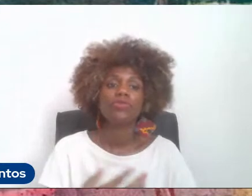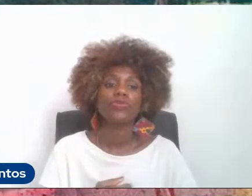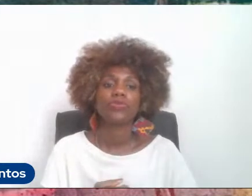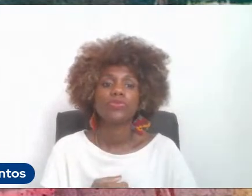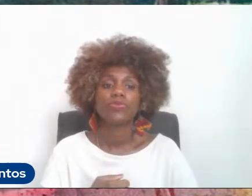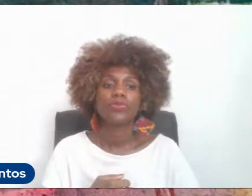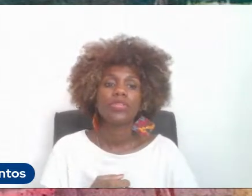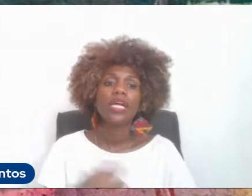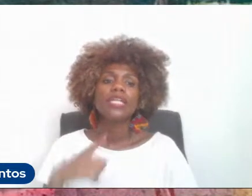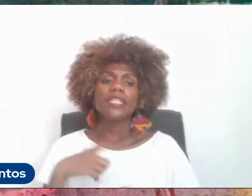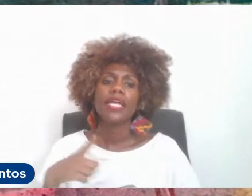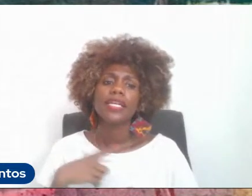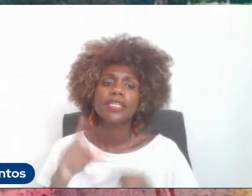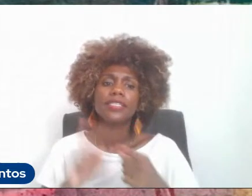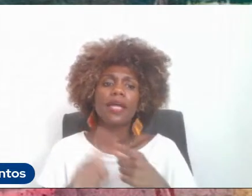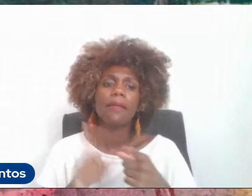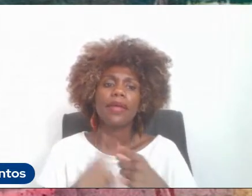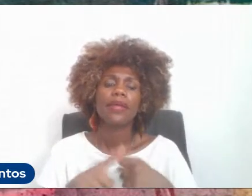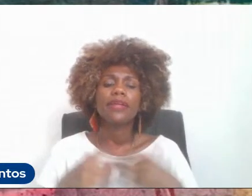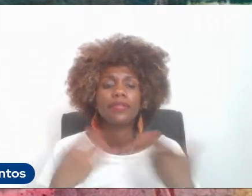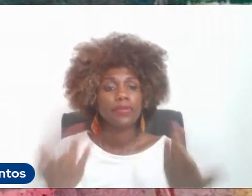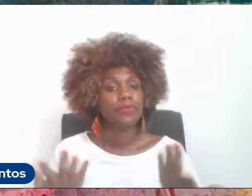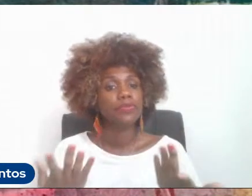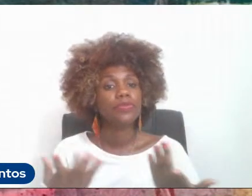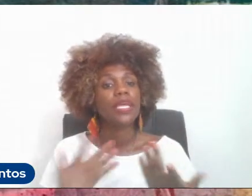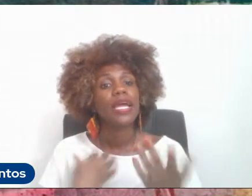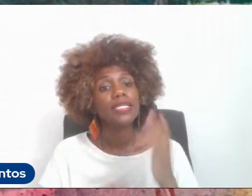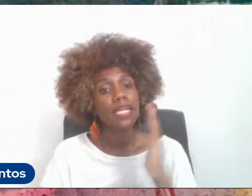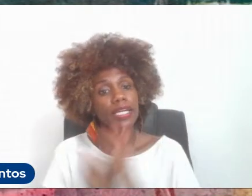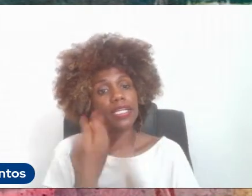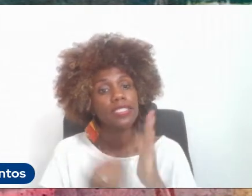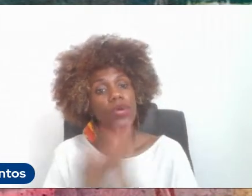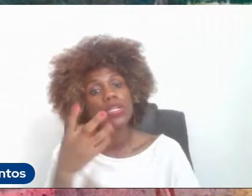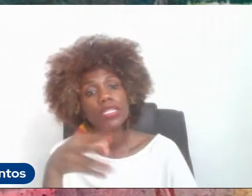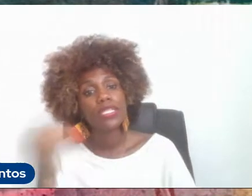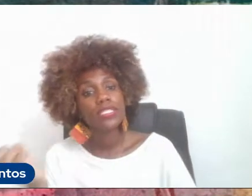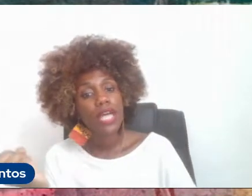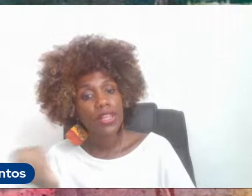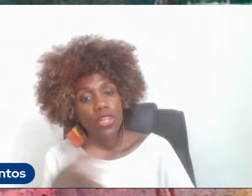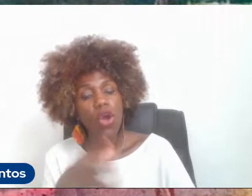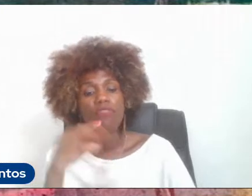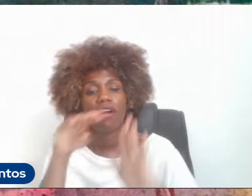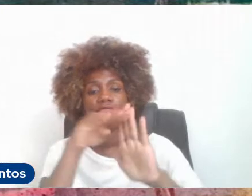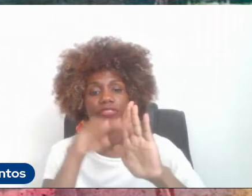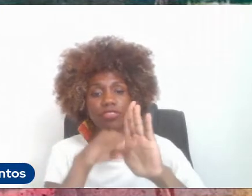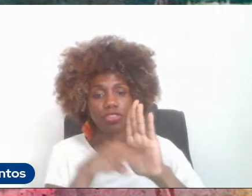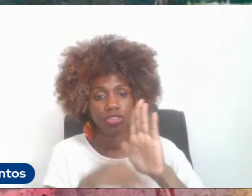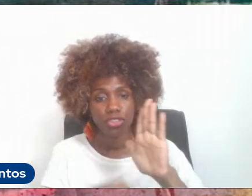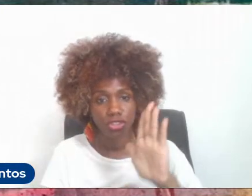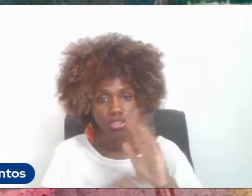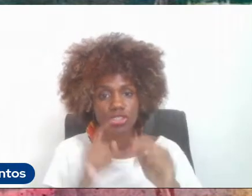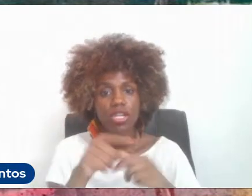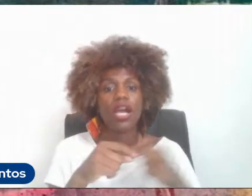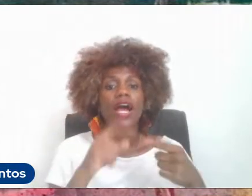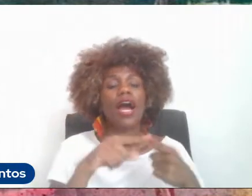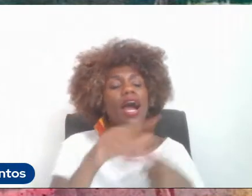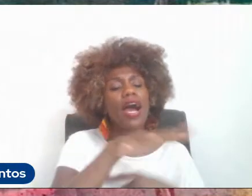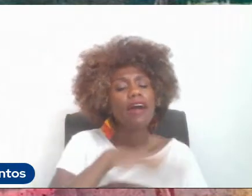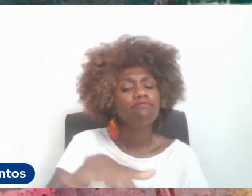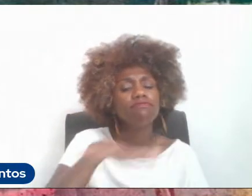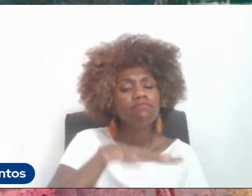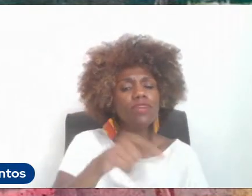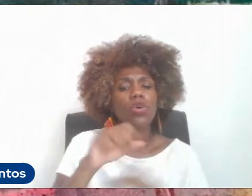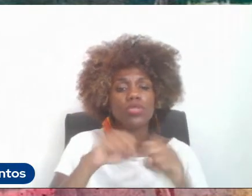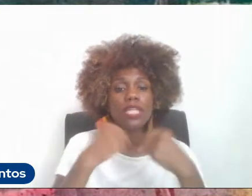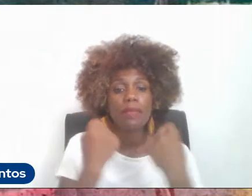Realizamos, então, essa criação dessa nova ficha, adaptação dos itens para a área de artes, realizamos um seminário de meio termo onde